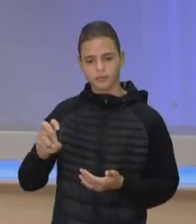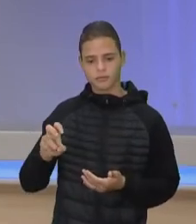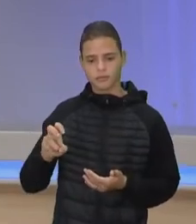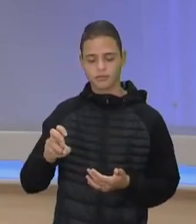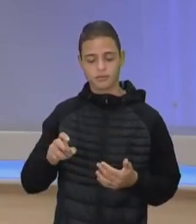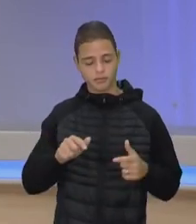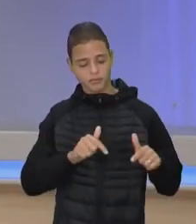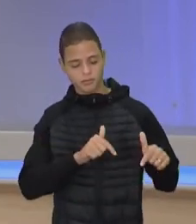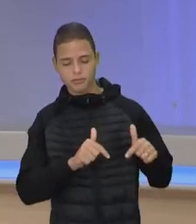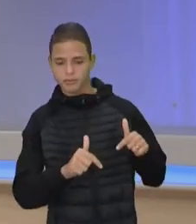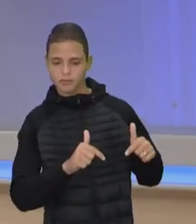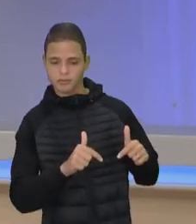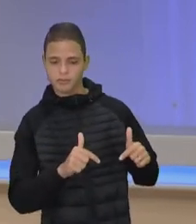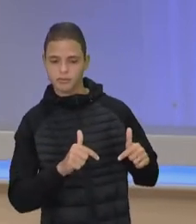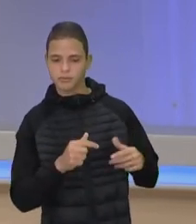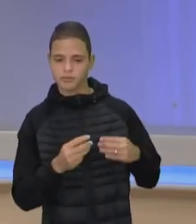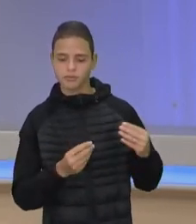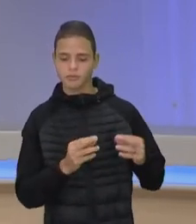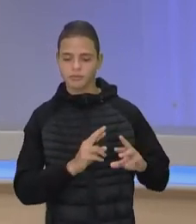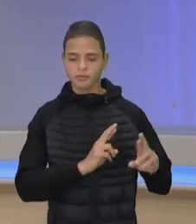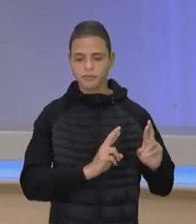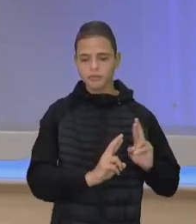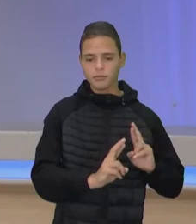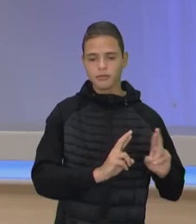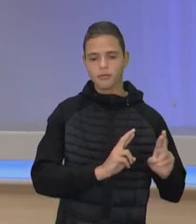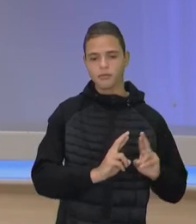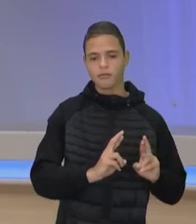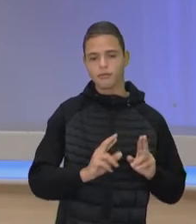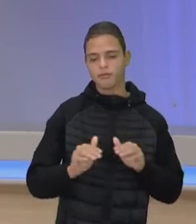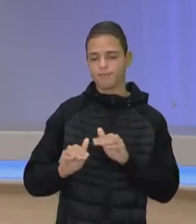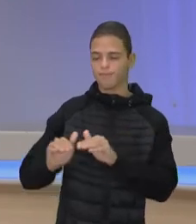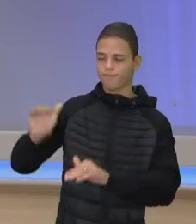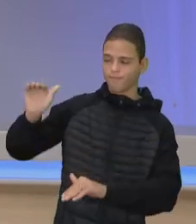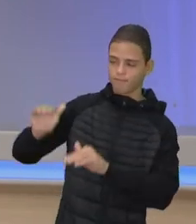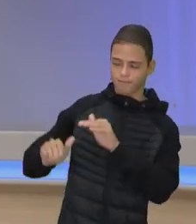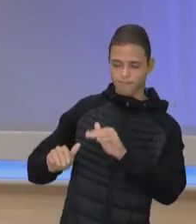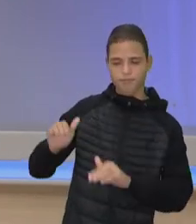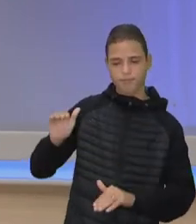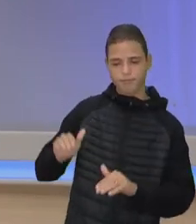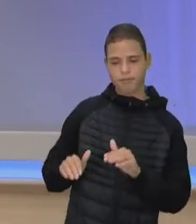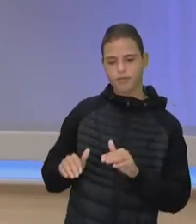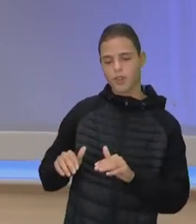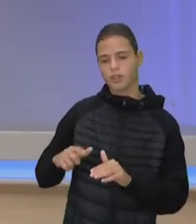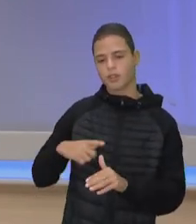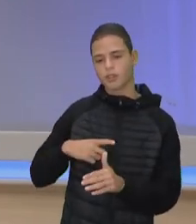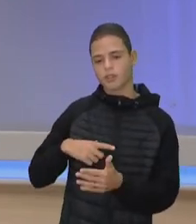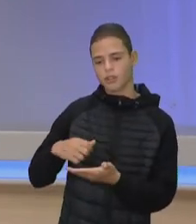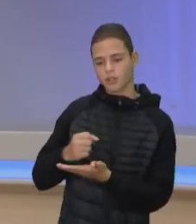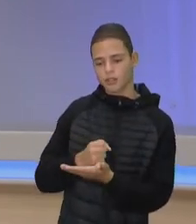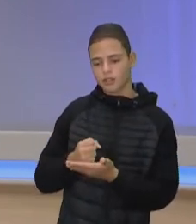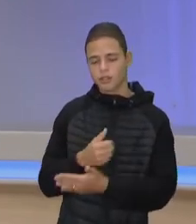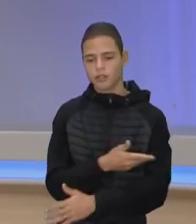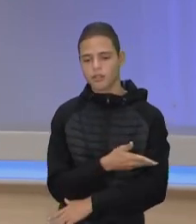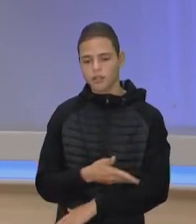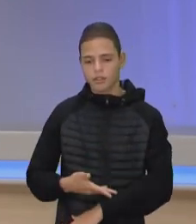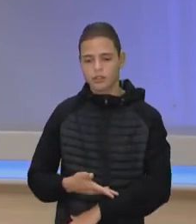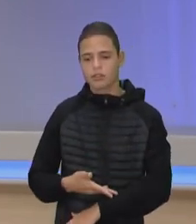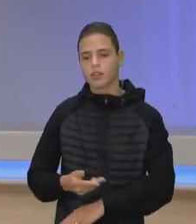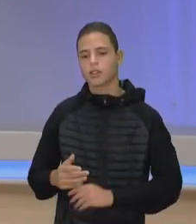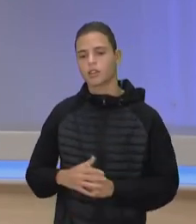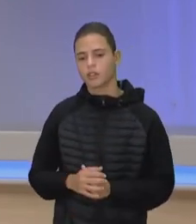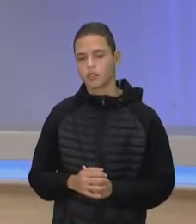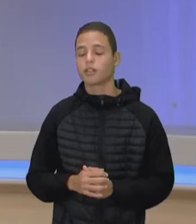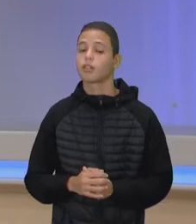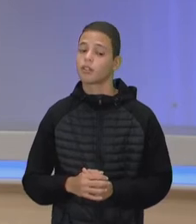trabalho e as relações de desigualdade baseadas na raça. Então, nós estamos falando de